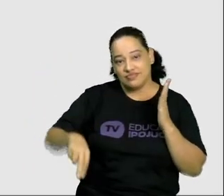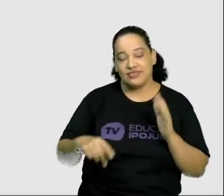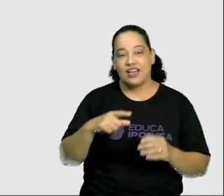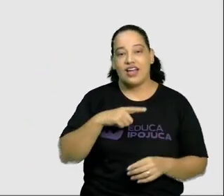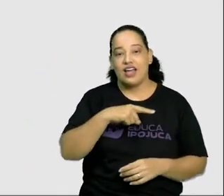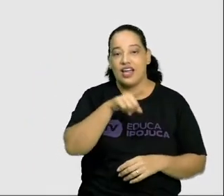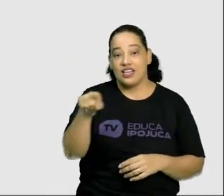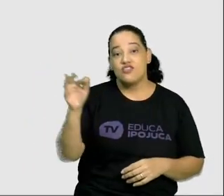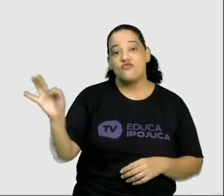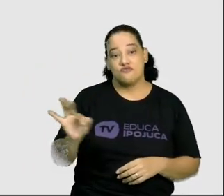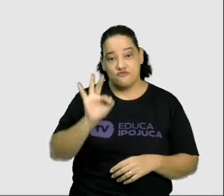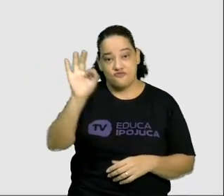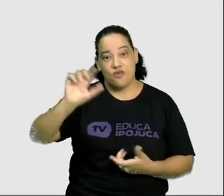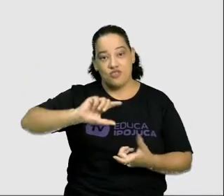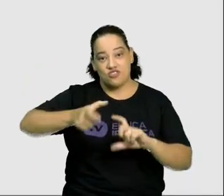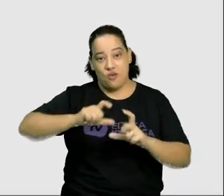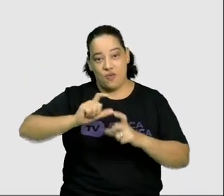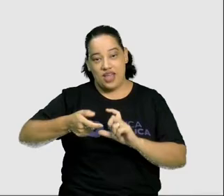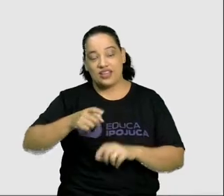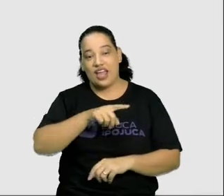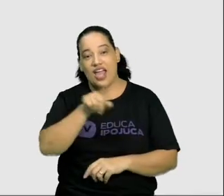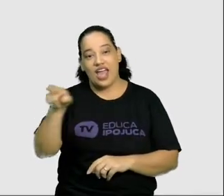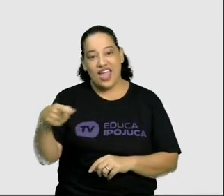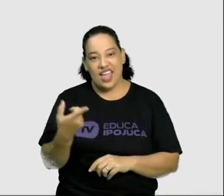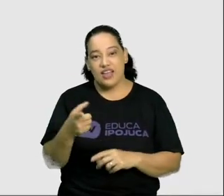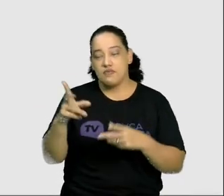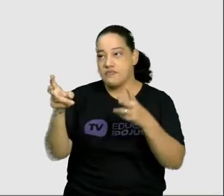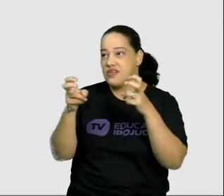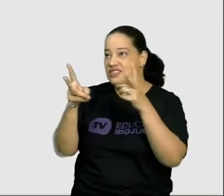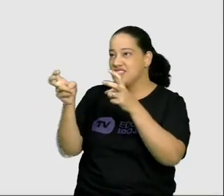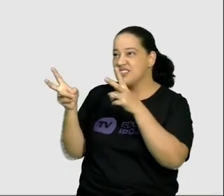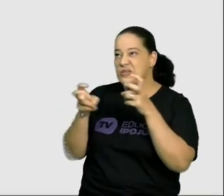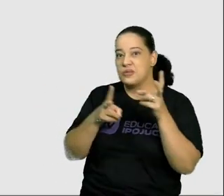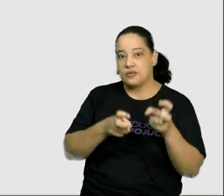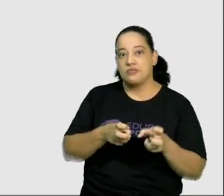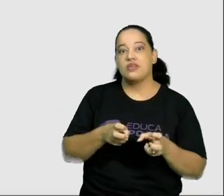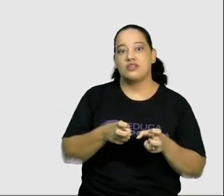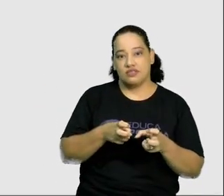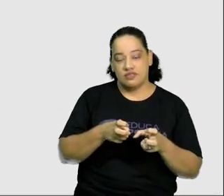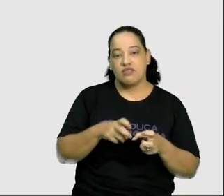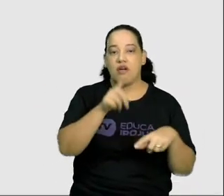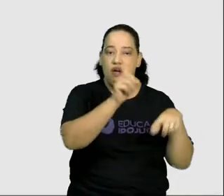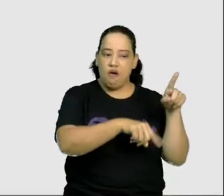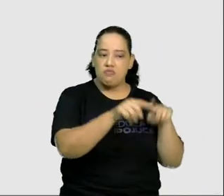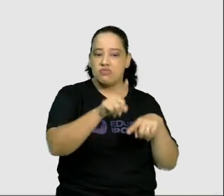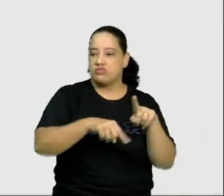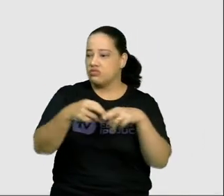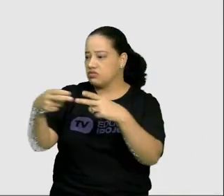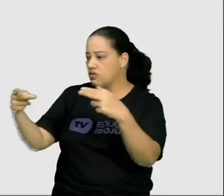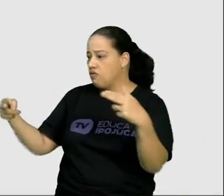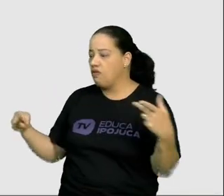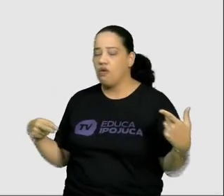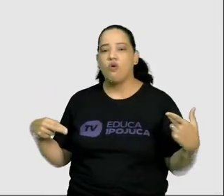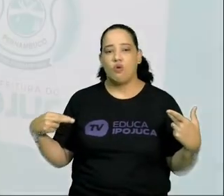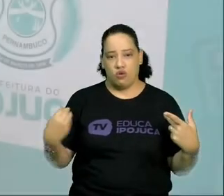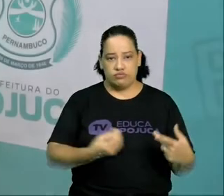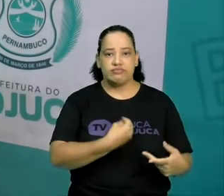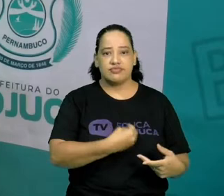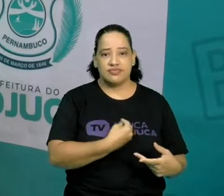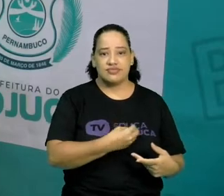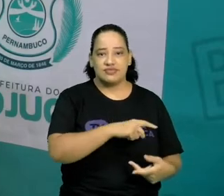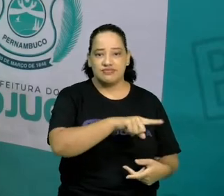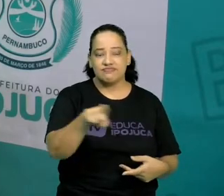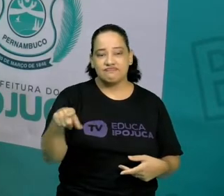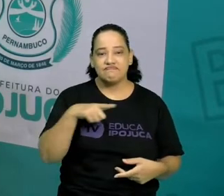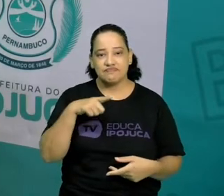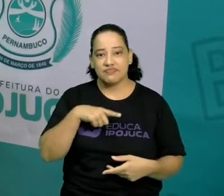nós percebemos na maioria dos objetos que nos cercam, né, que está ao nosso redor. Como, por exemplo,